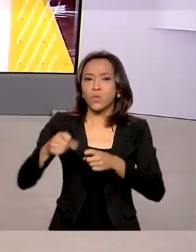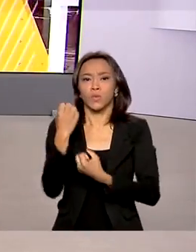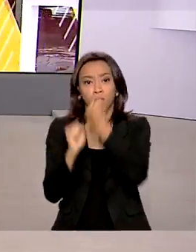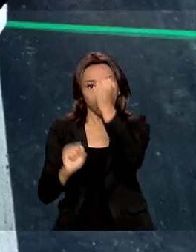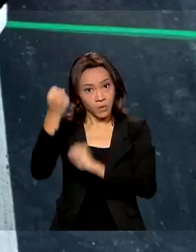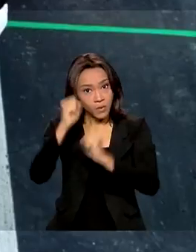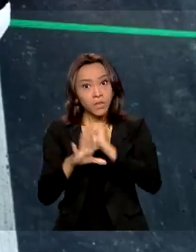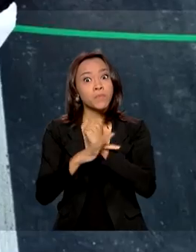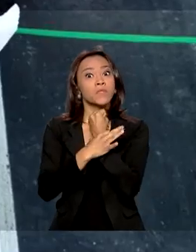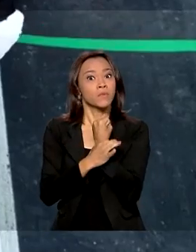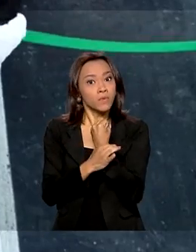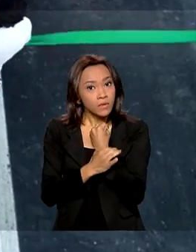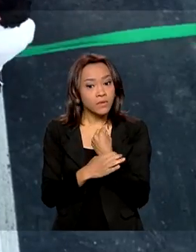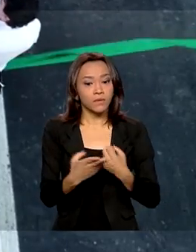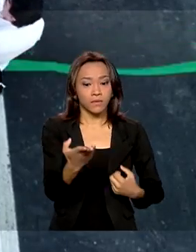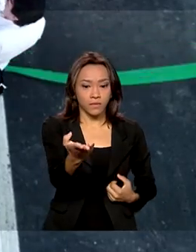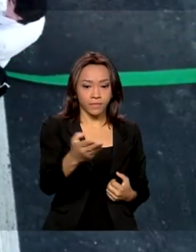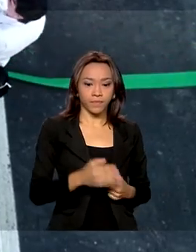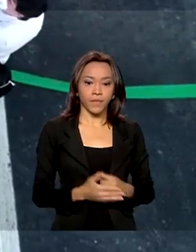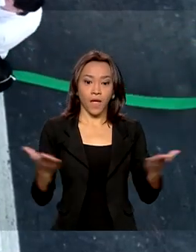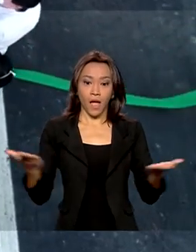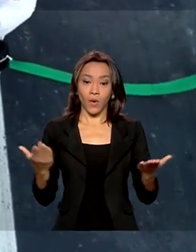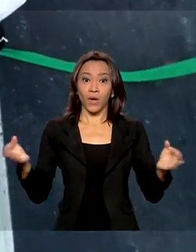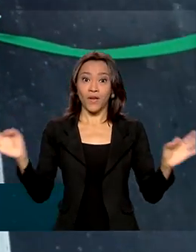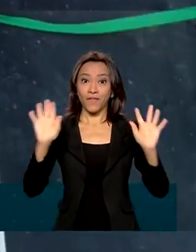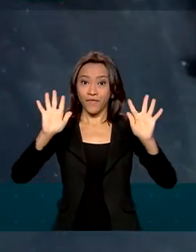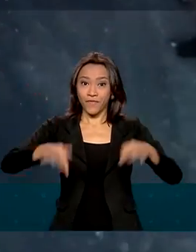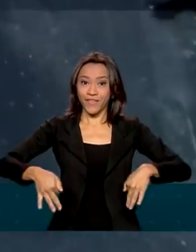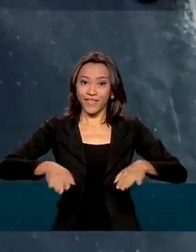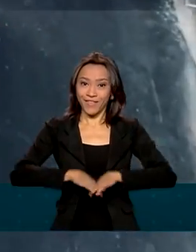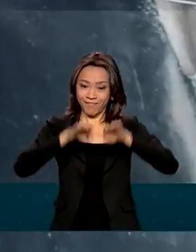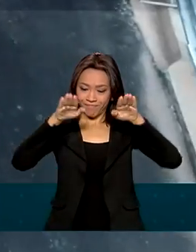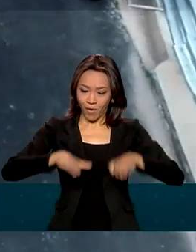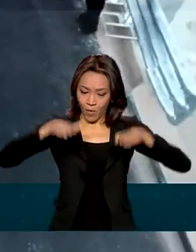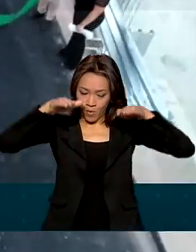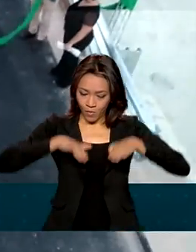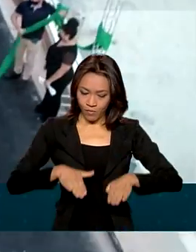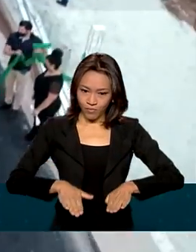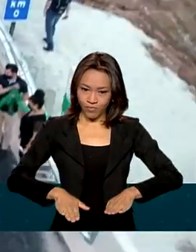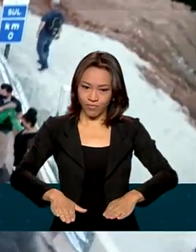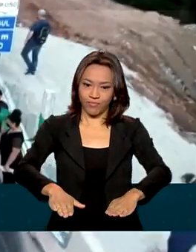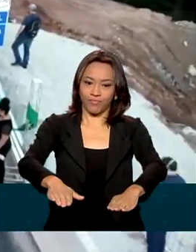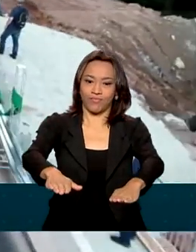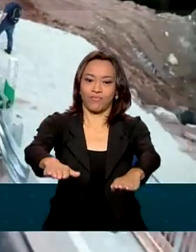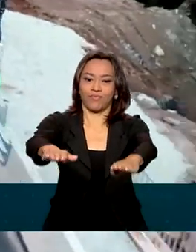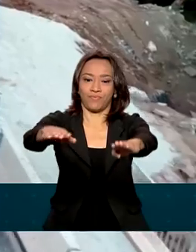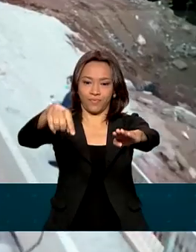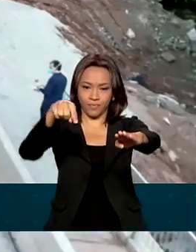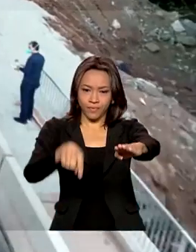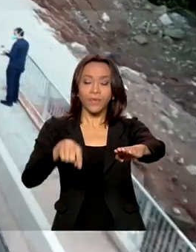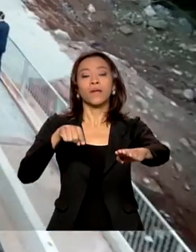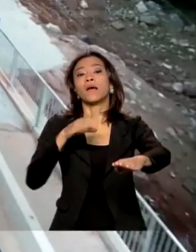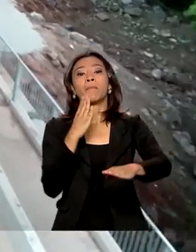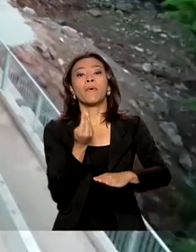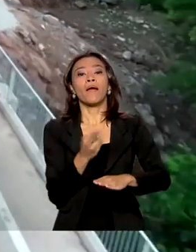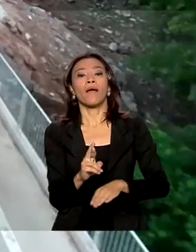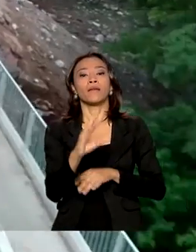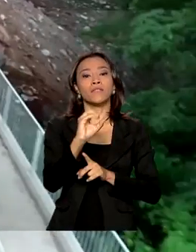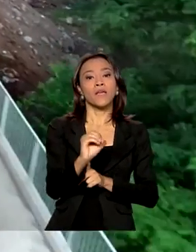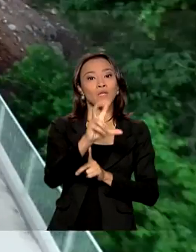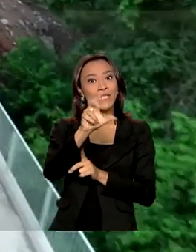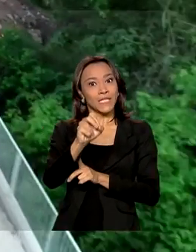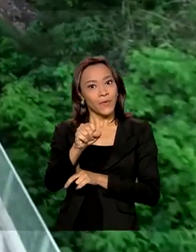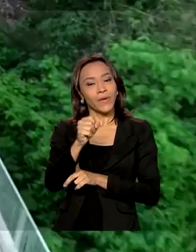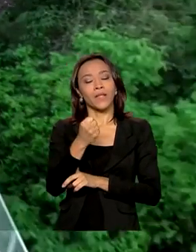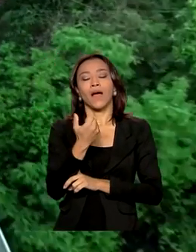viagens. Com a duplicação finalizada, os motoristas que transitam pela BR-050 devem ter uma